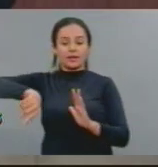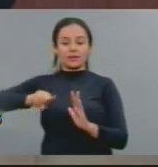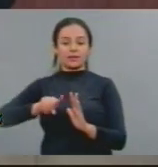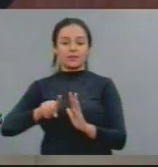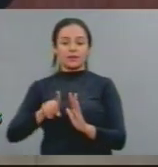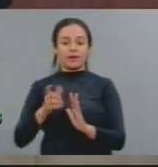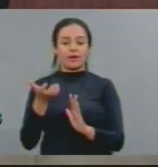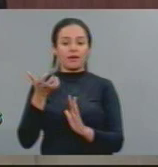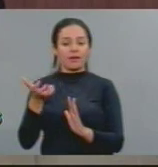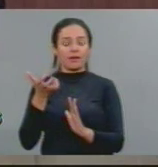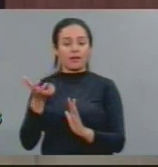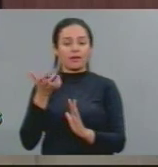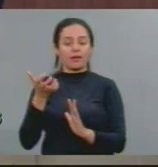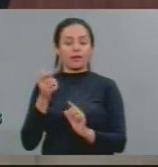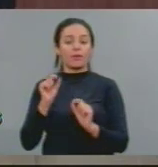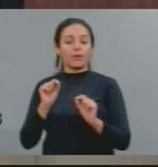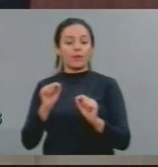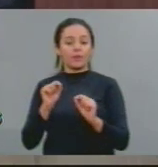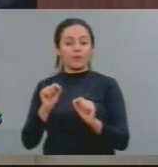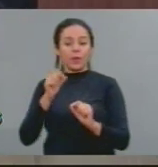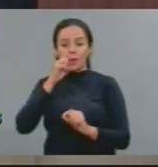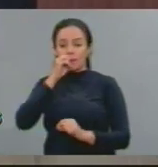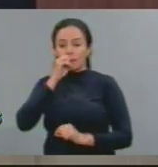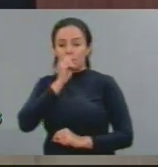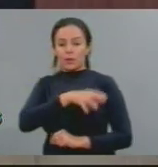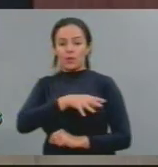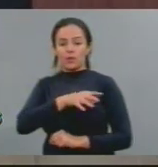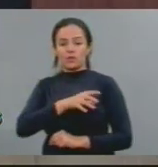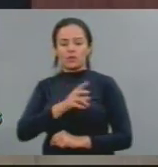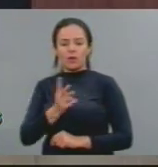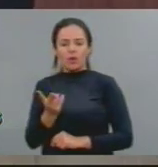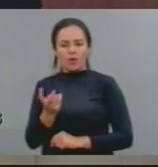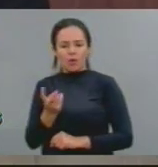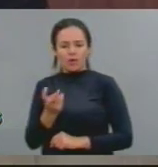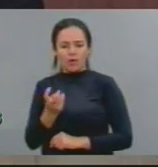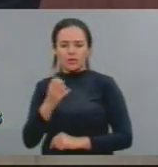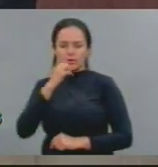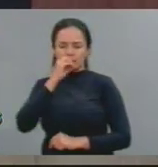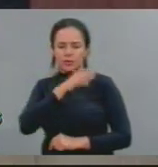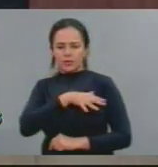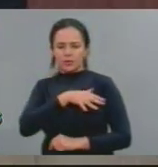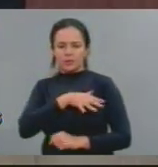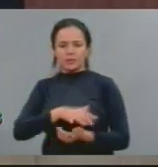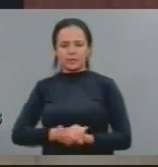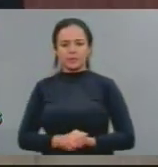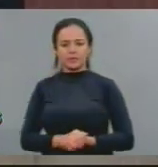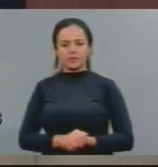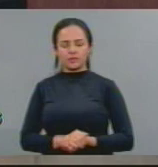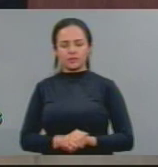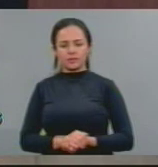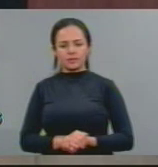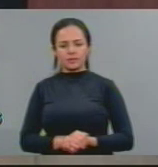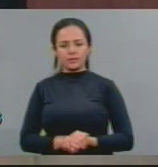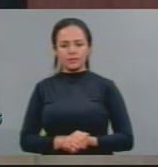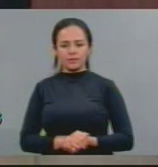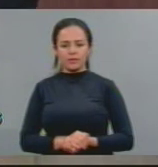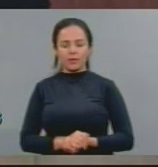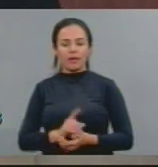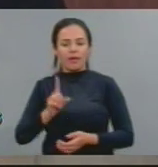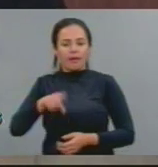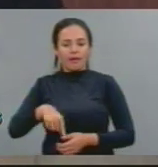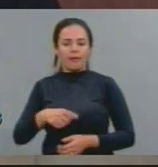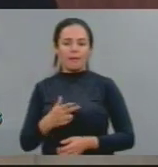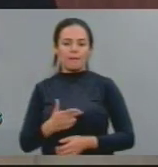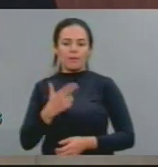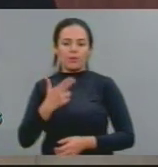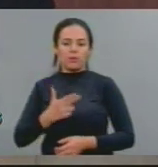para os mais covardes expedientes, dentre os quais a pistolagem.